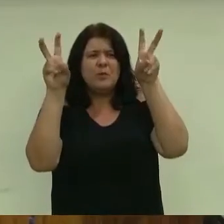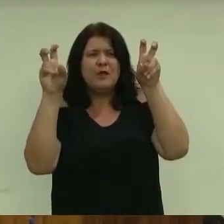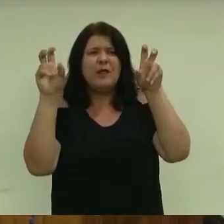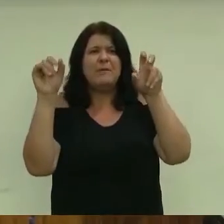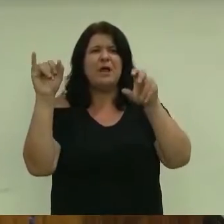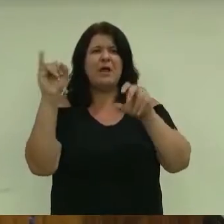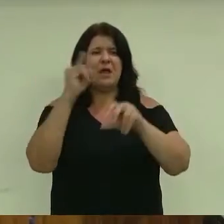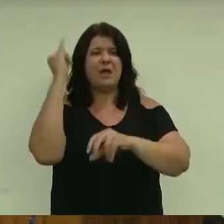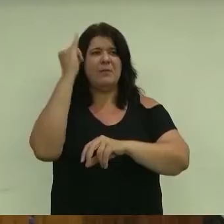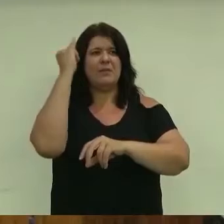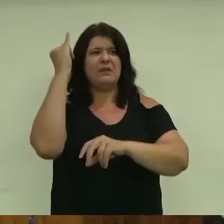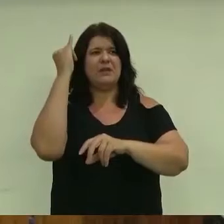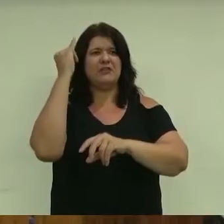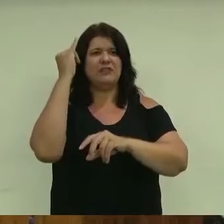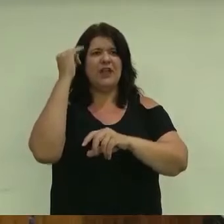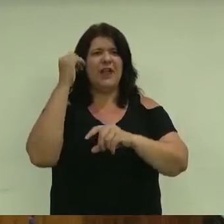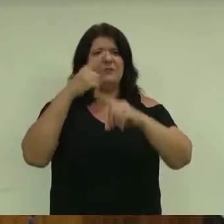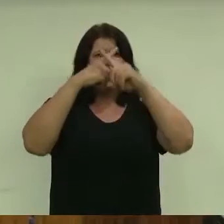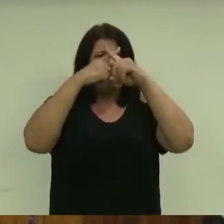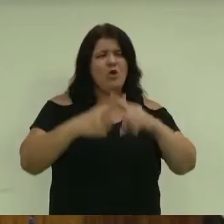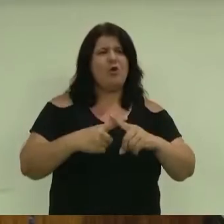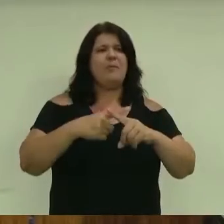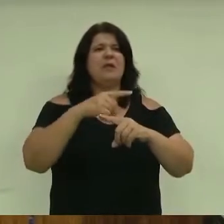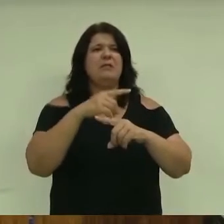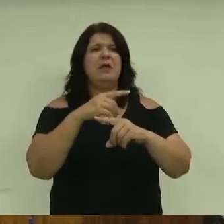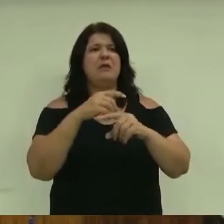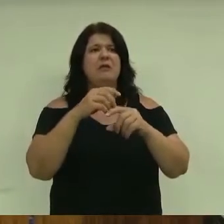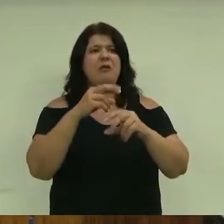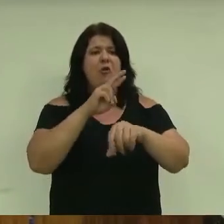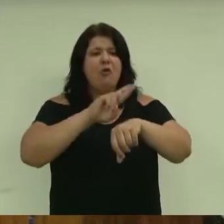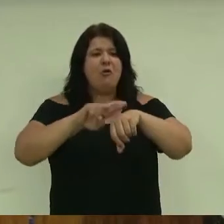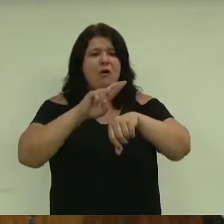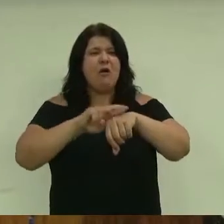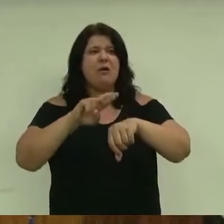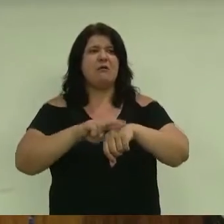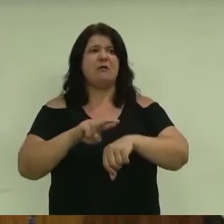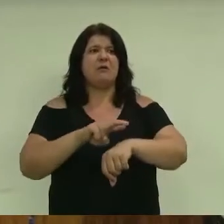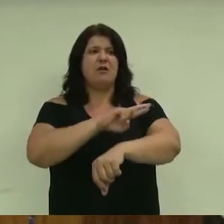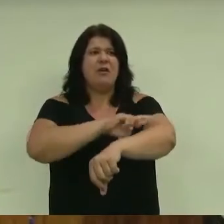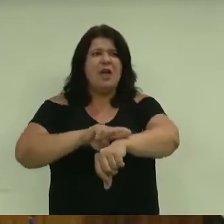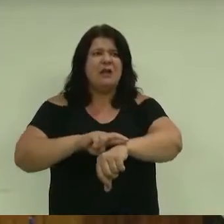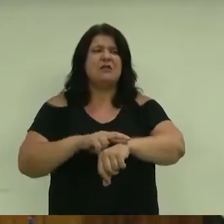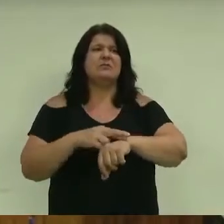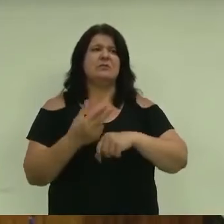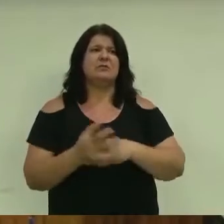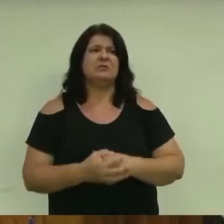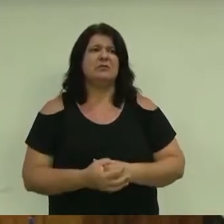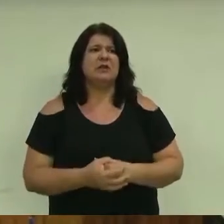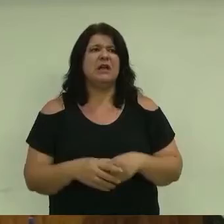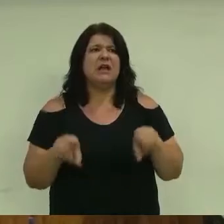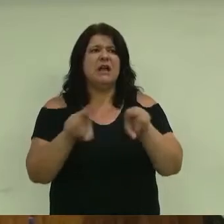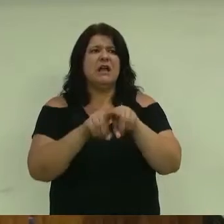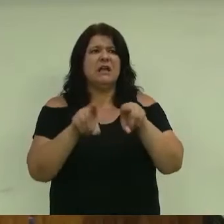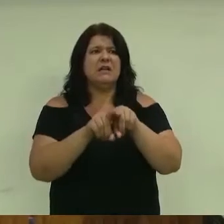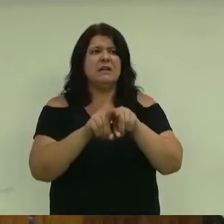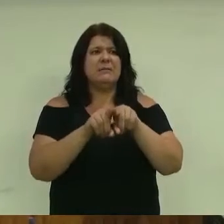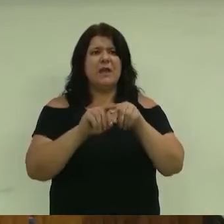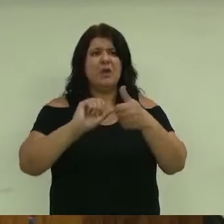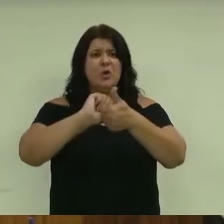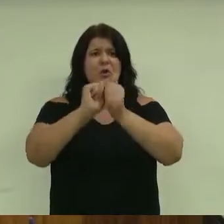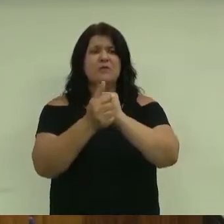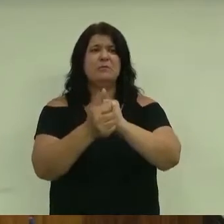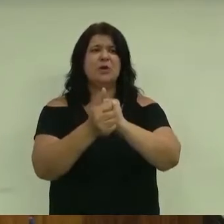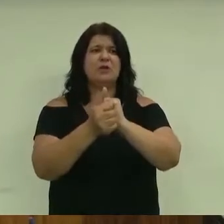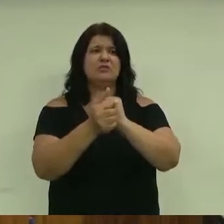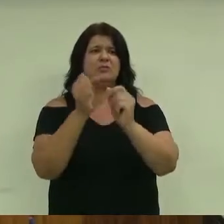era o combate ao racismo e a outra, a utilização do esporte como ferramenta de inclusão social. Por conta